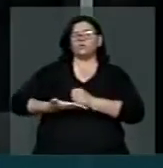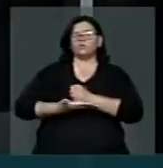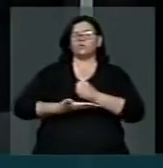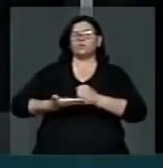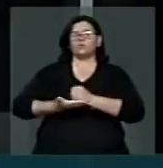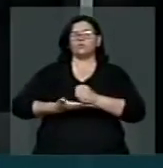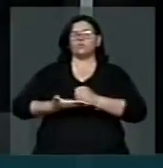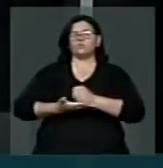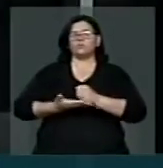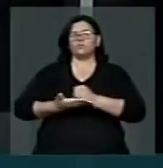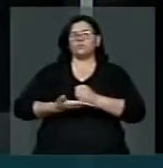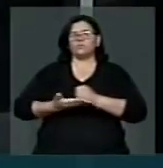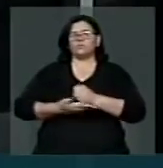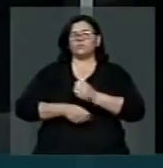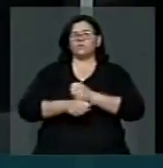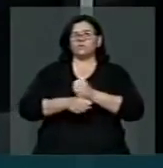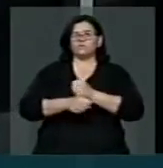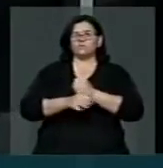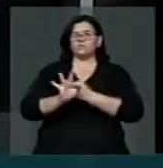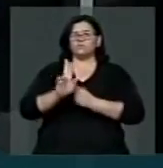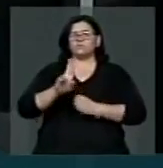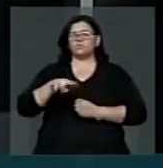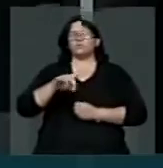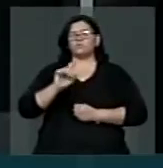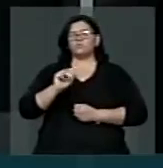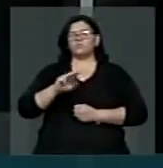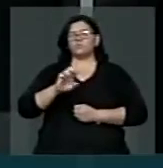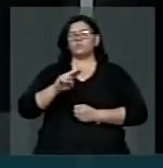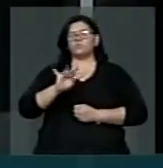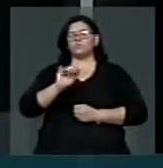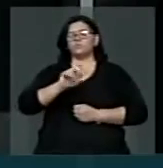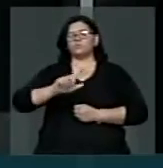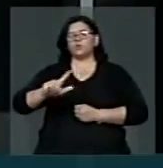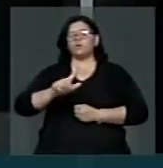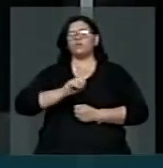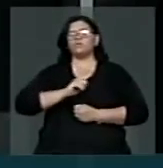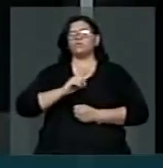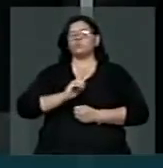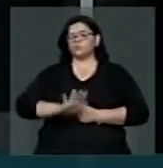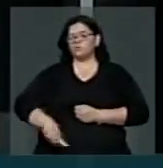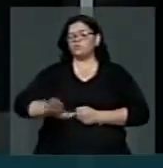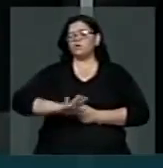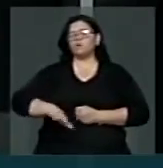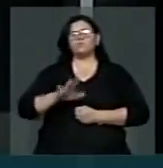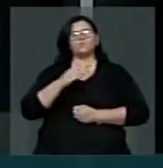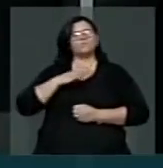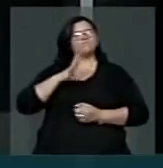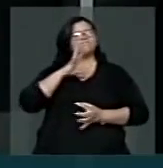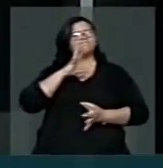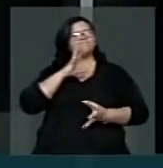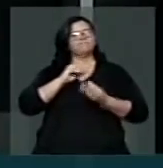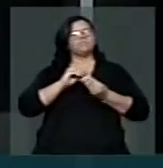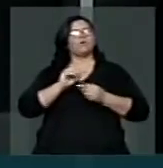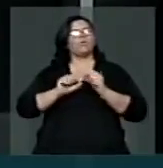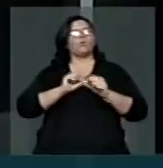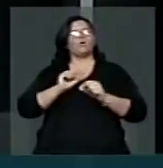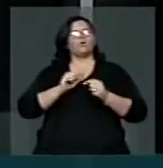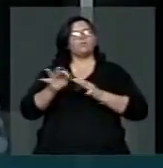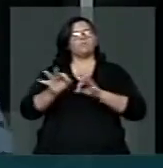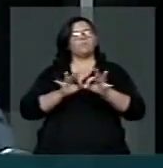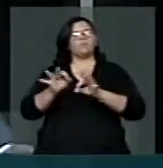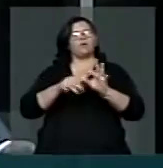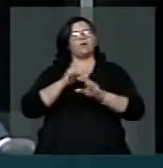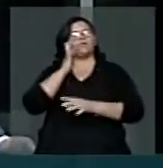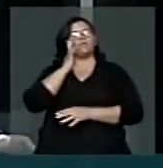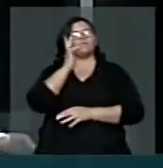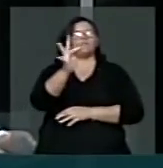fundamentais, para que a criança possa ter um aprendimento especial e possa se preparar para os anos seguintes.